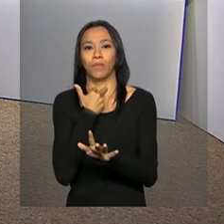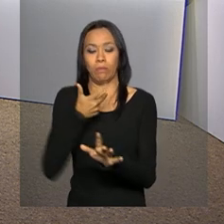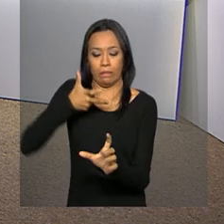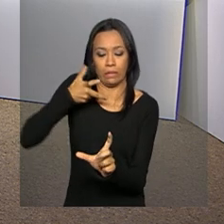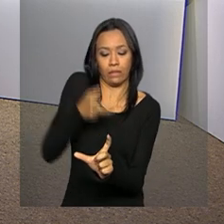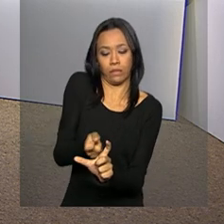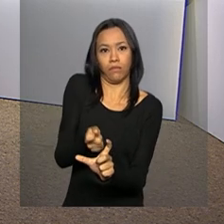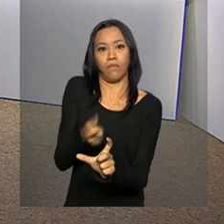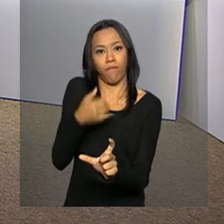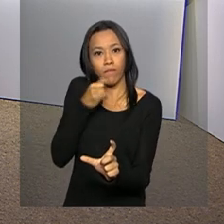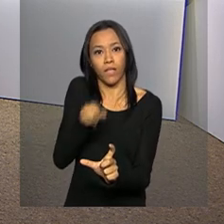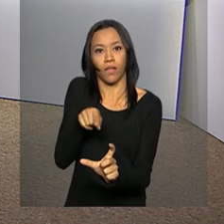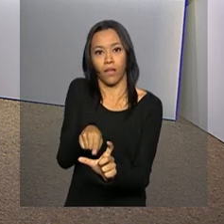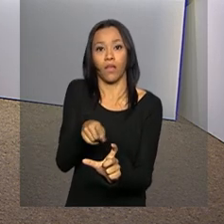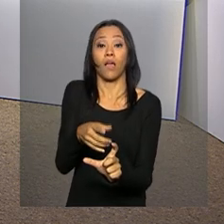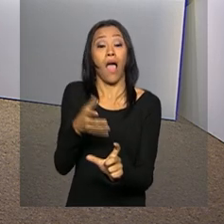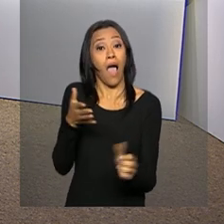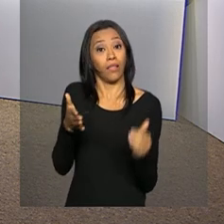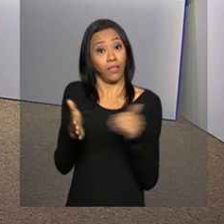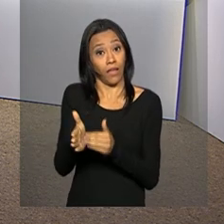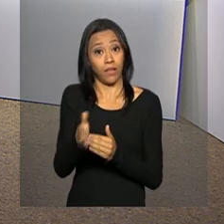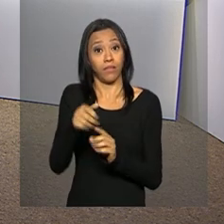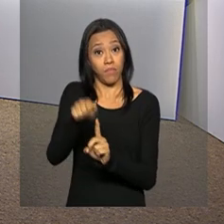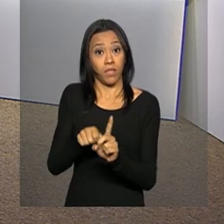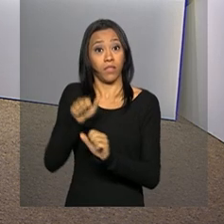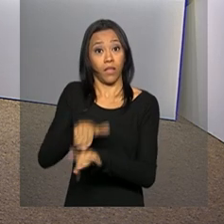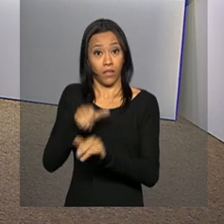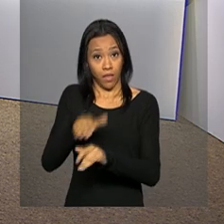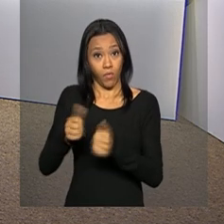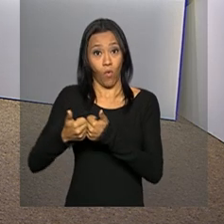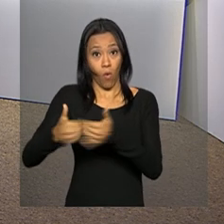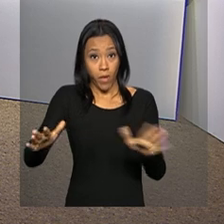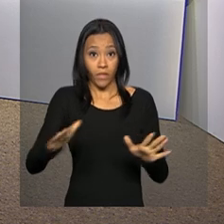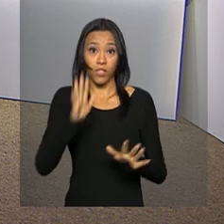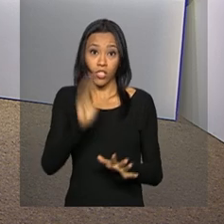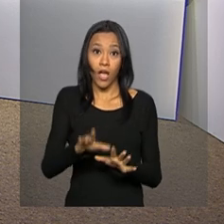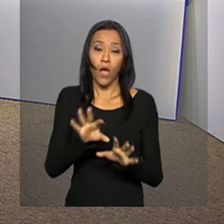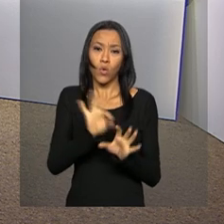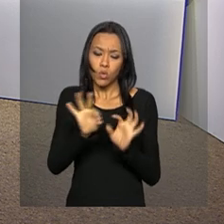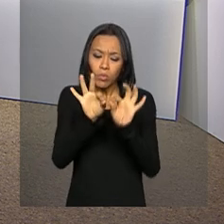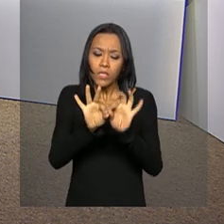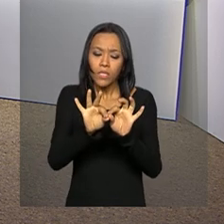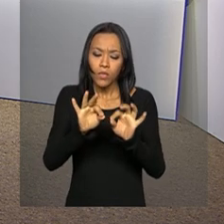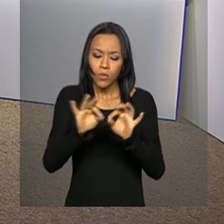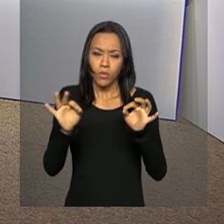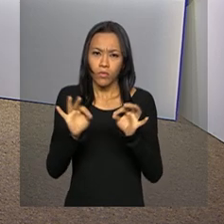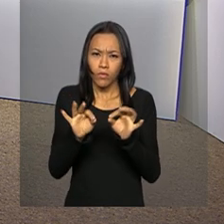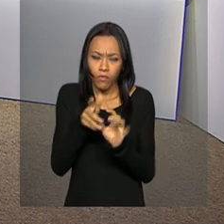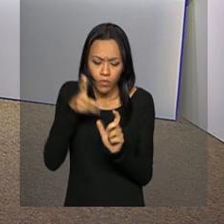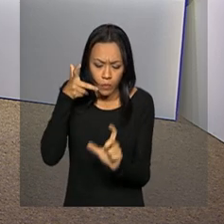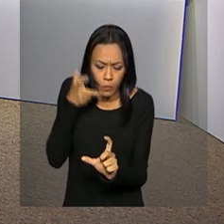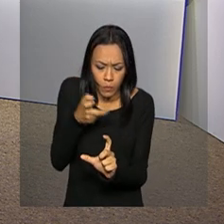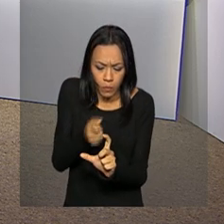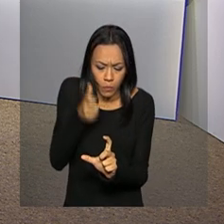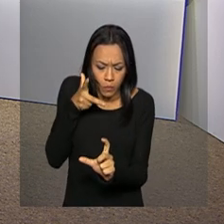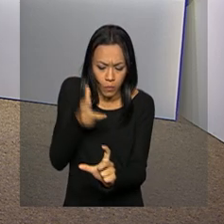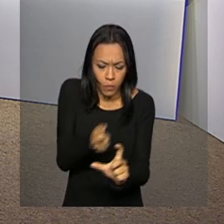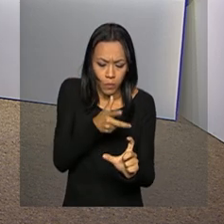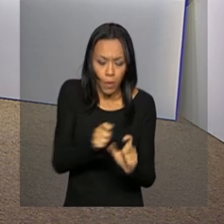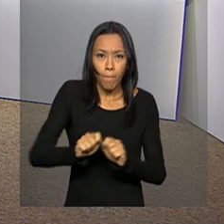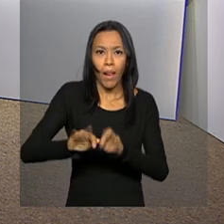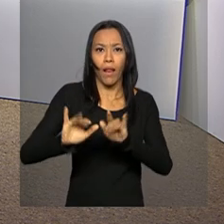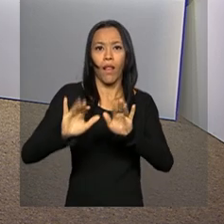escala seja iniciada até setembro. Já a liberação dos mosquitos está prevista para começar até o final do ano,